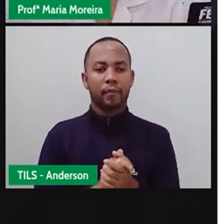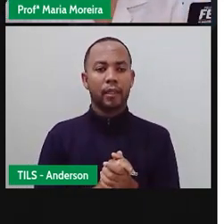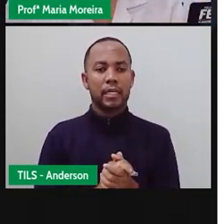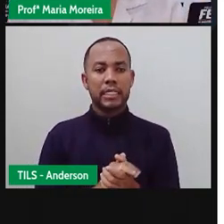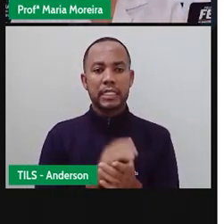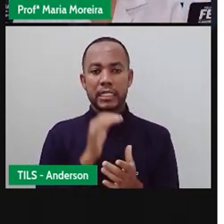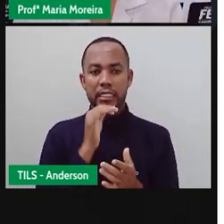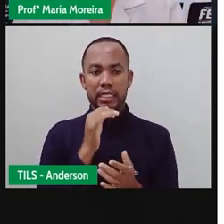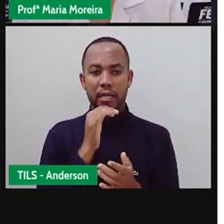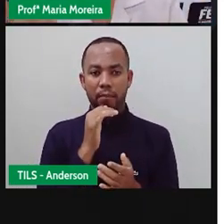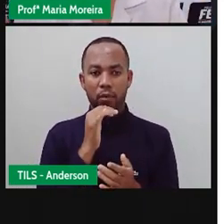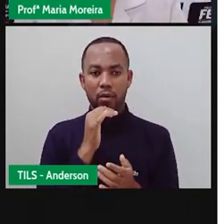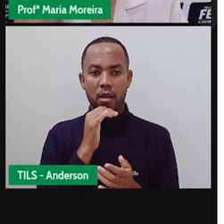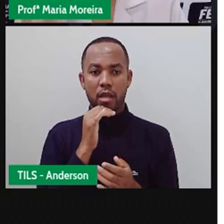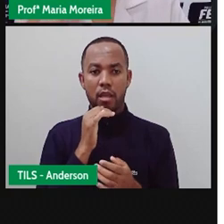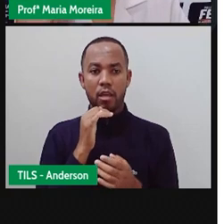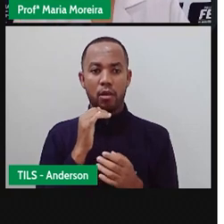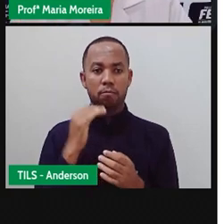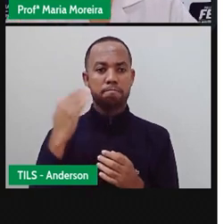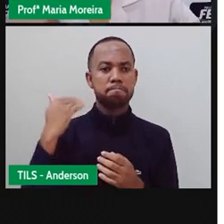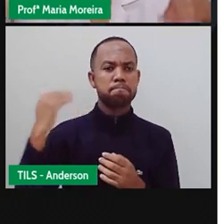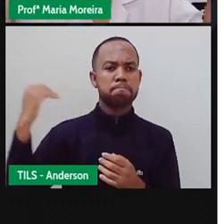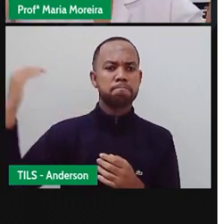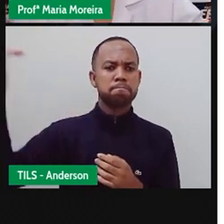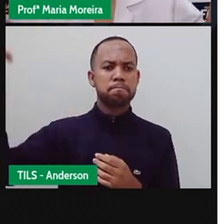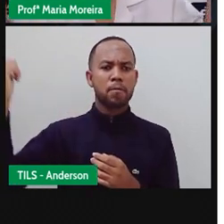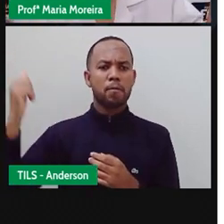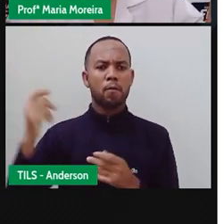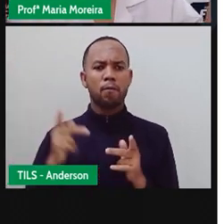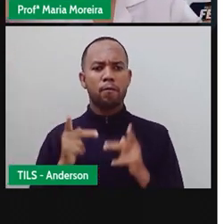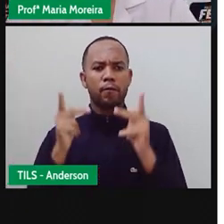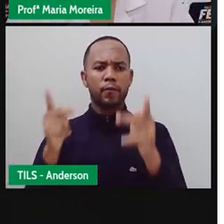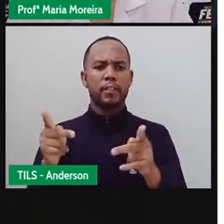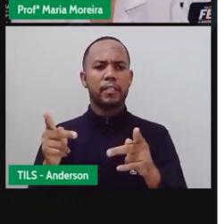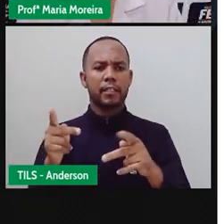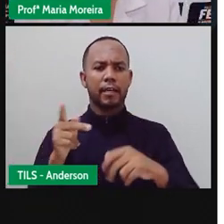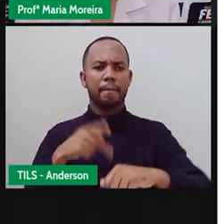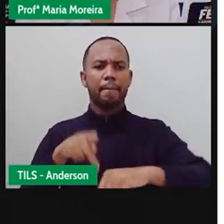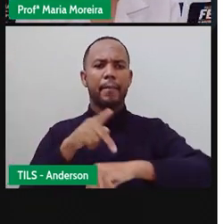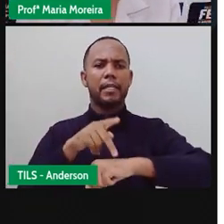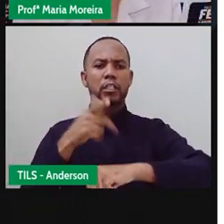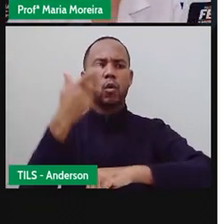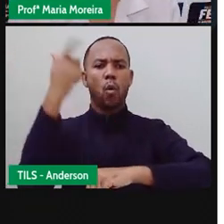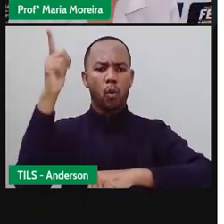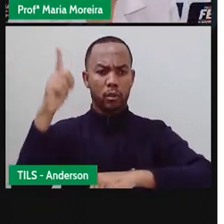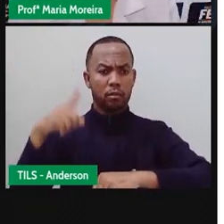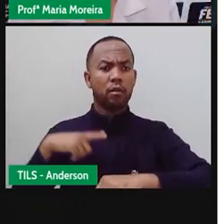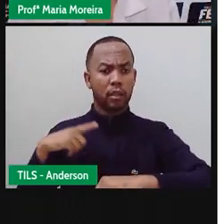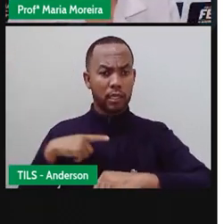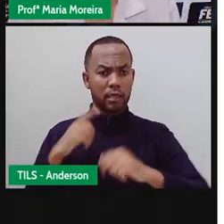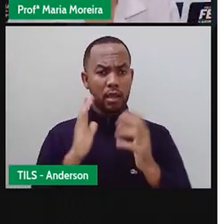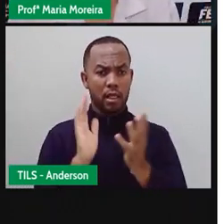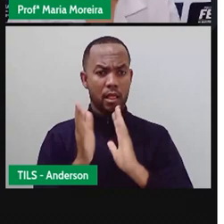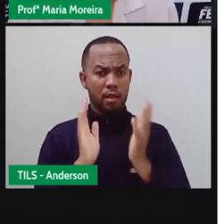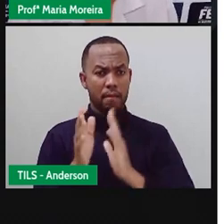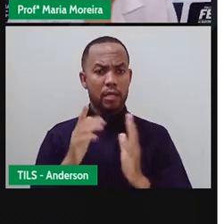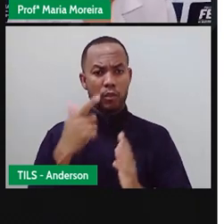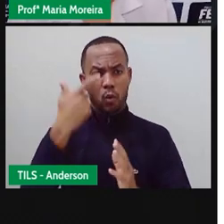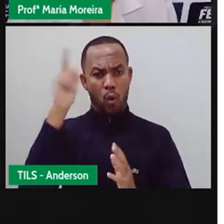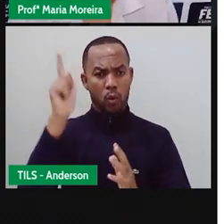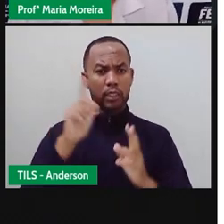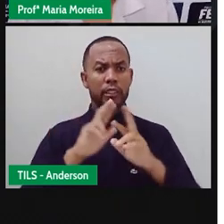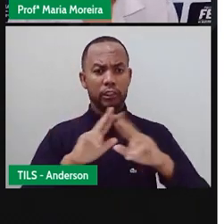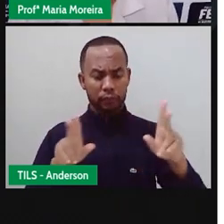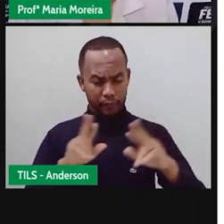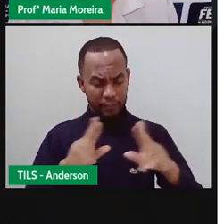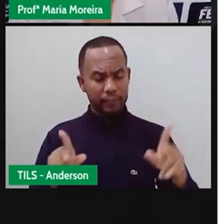viajo pra um outro país Obviamente que lá terá o quê? Uma outra língua de sinais Certo? E também a gente já falou